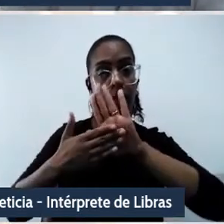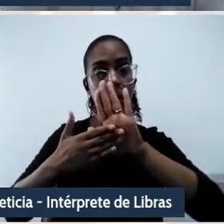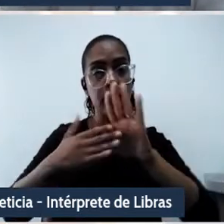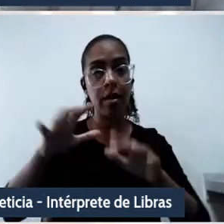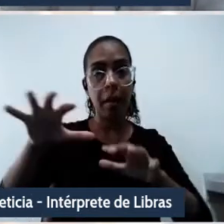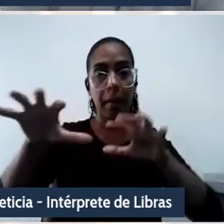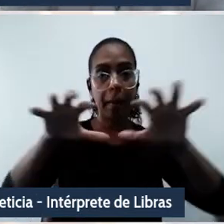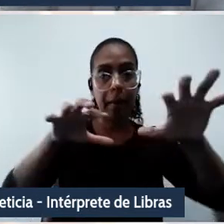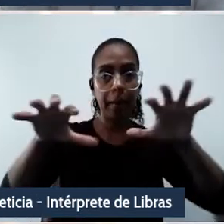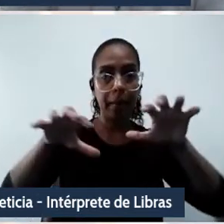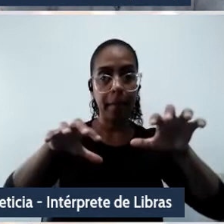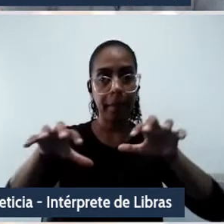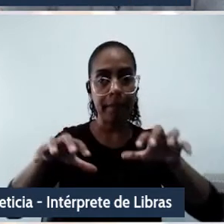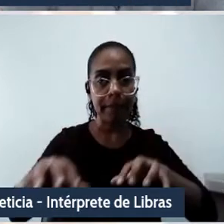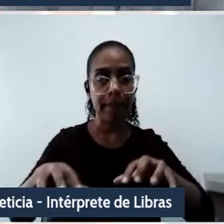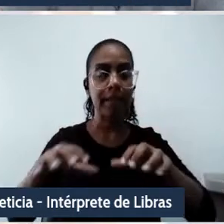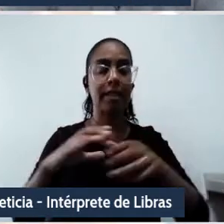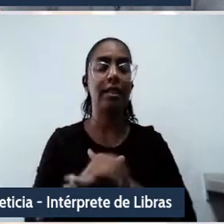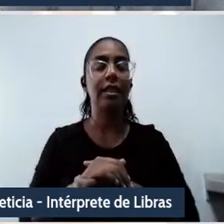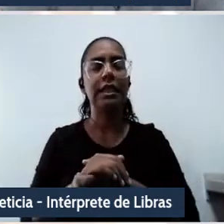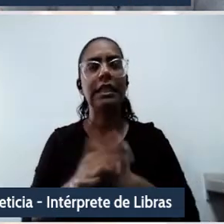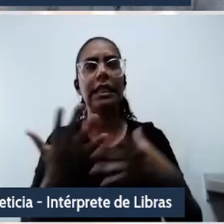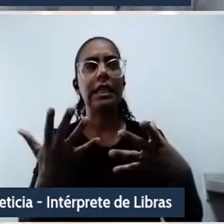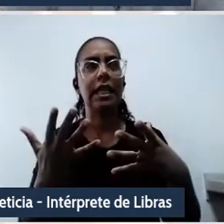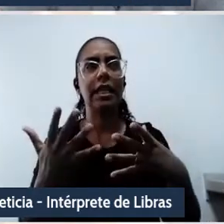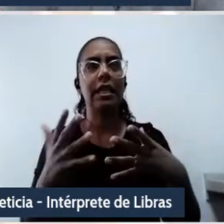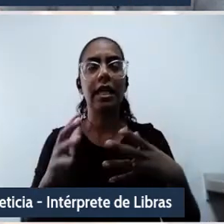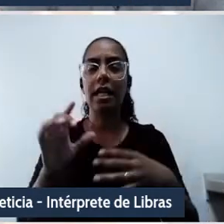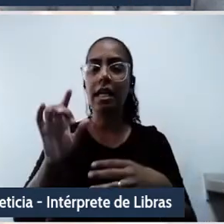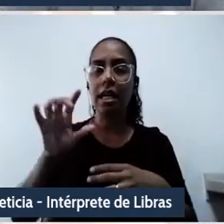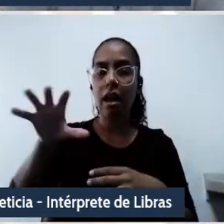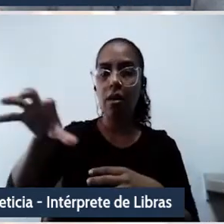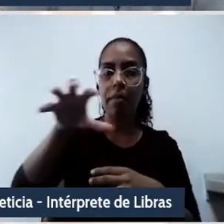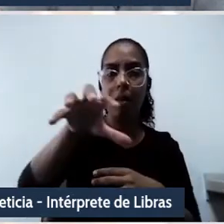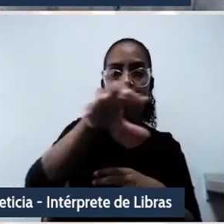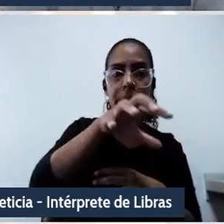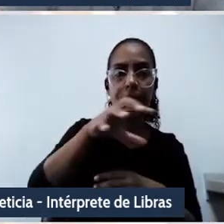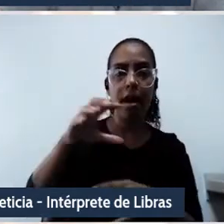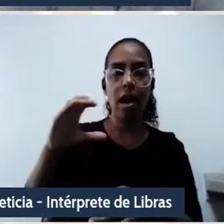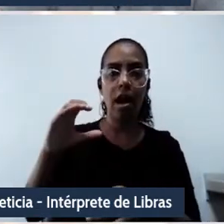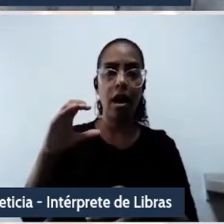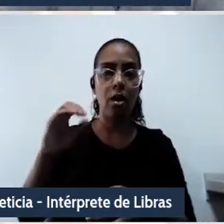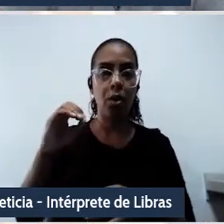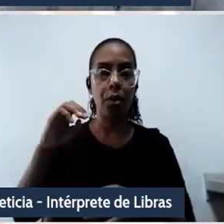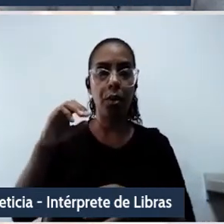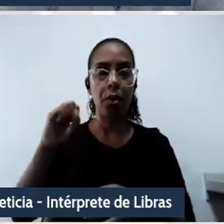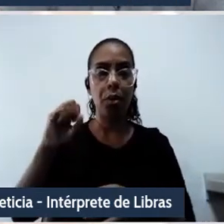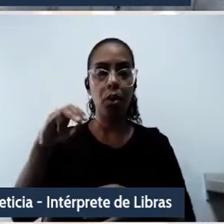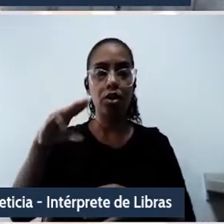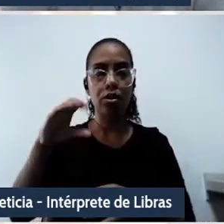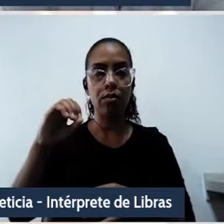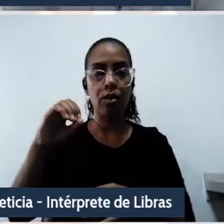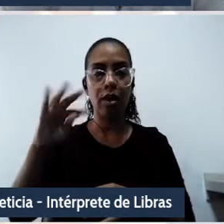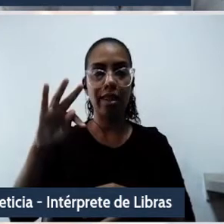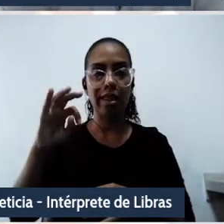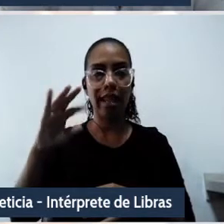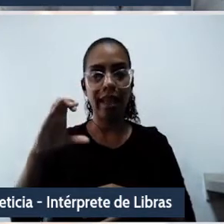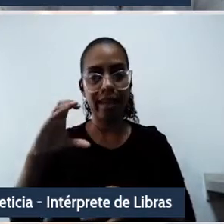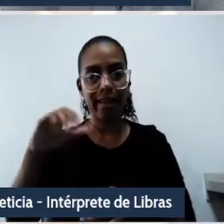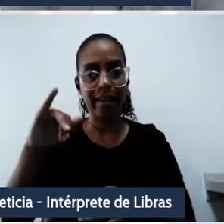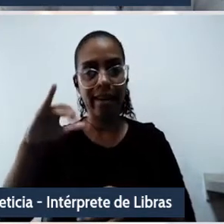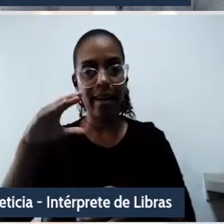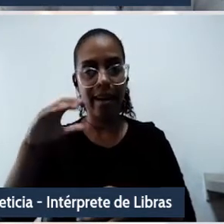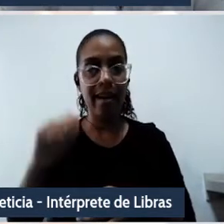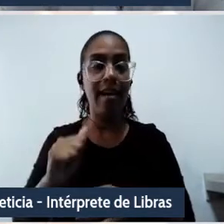localidades, de modo que elas e suas cosmotécnicas e cosmopolíticas inventem seus próprios futuros tecnológicos